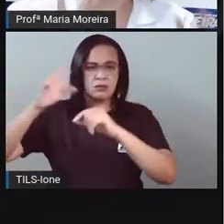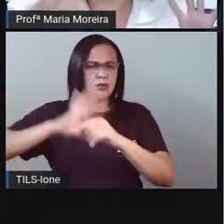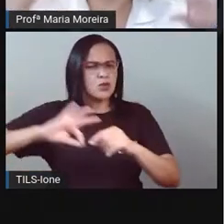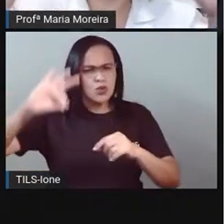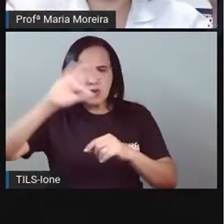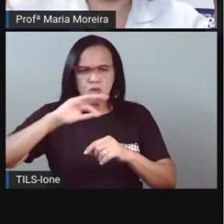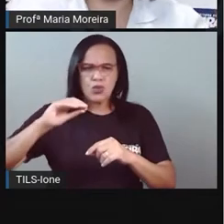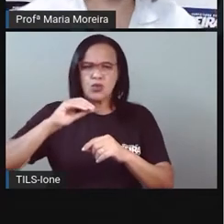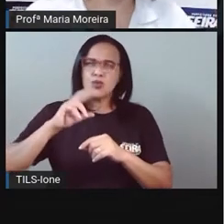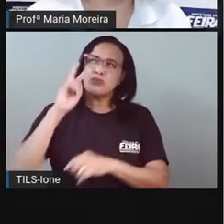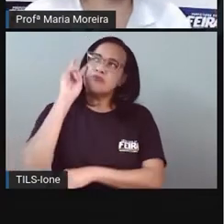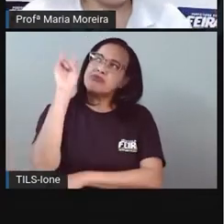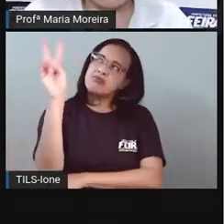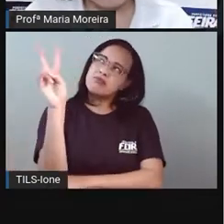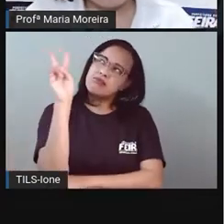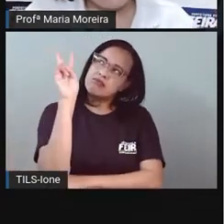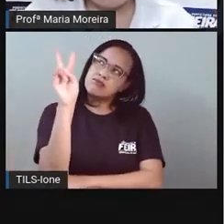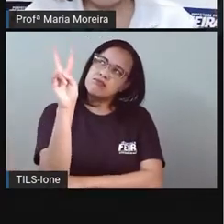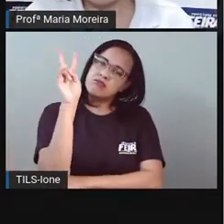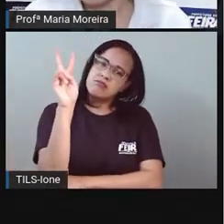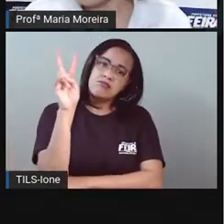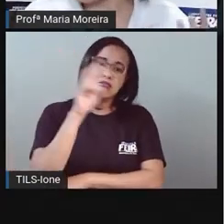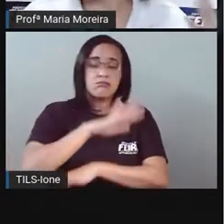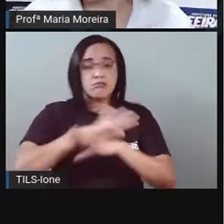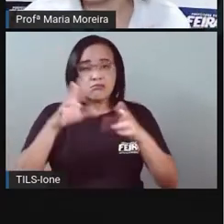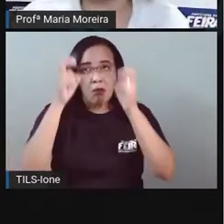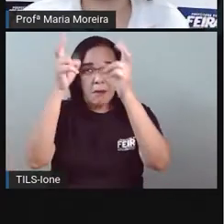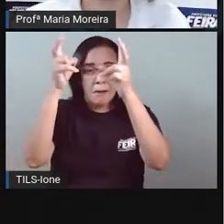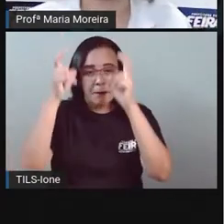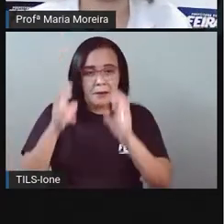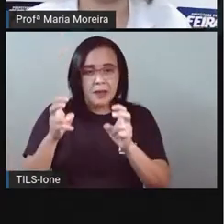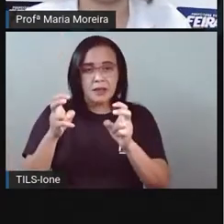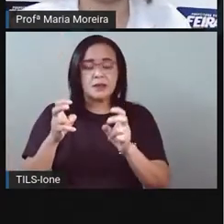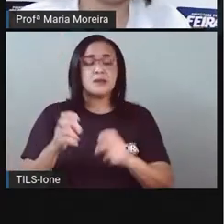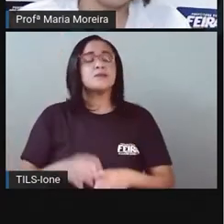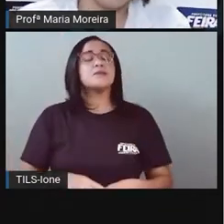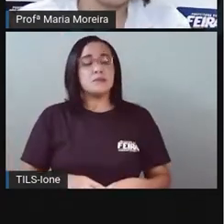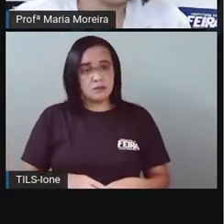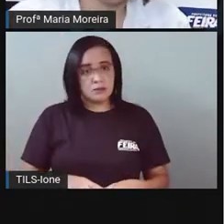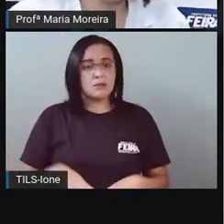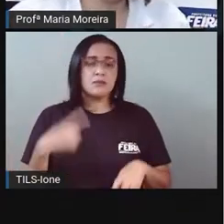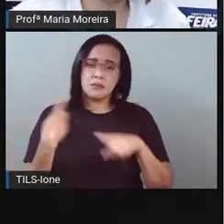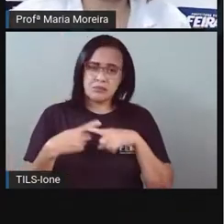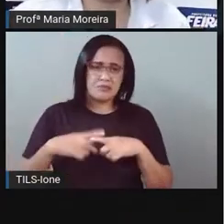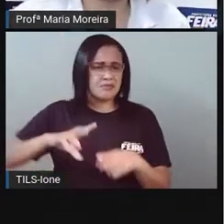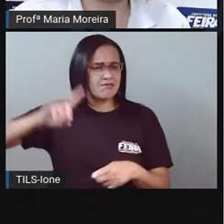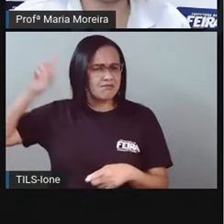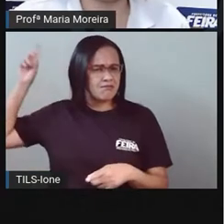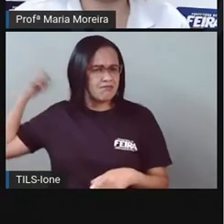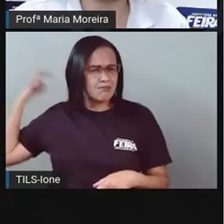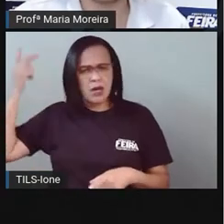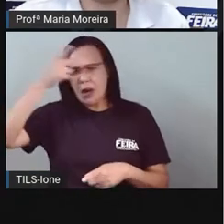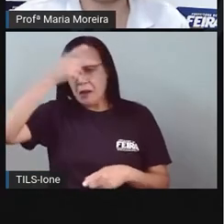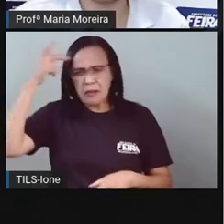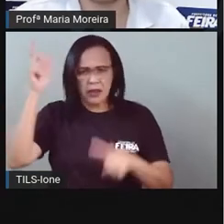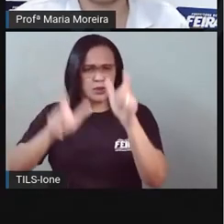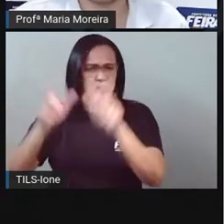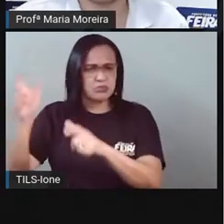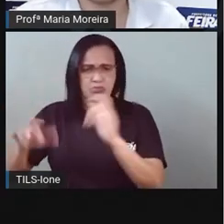contado através do quê? Dos astros. E era utilizado assim porque as pessoas não tinham, né? As pessoas da época não tinham tantas